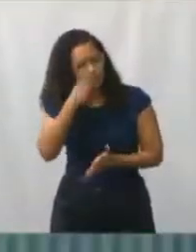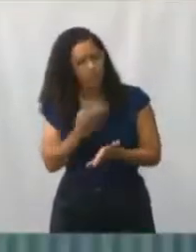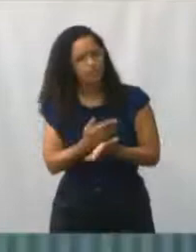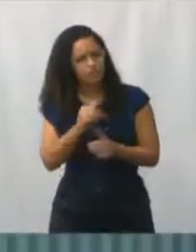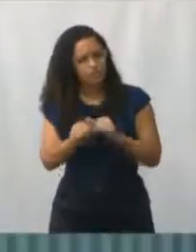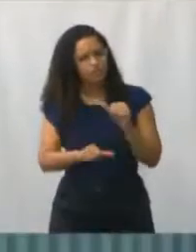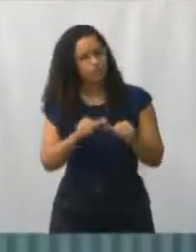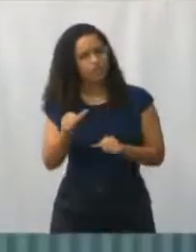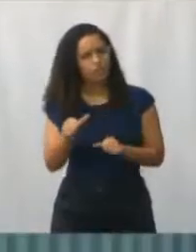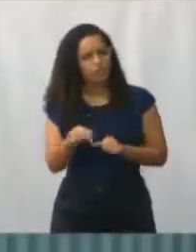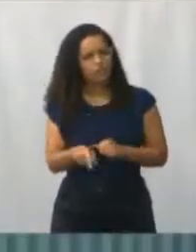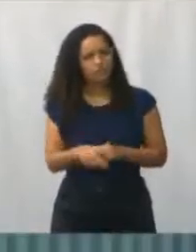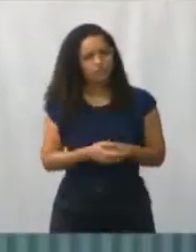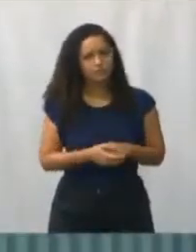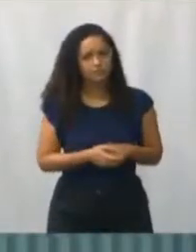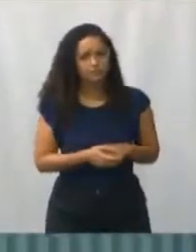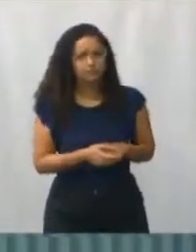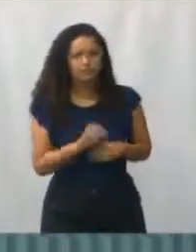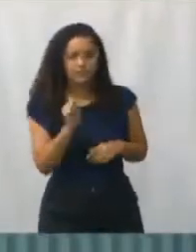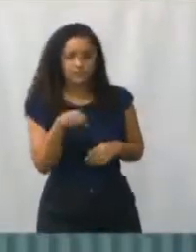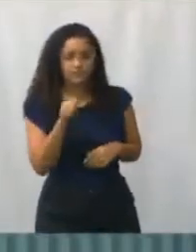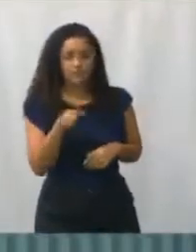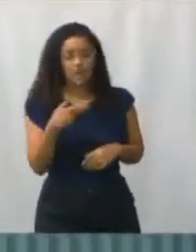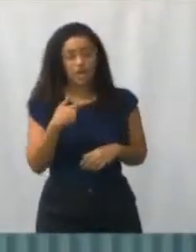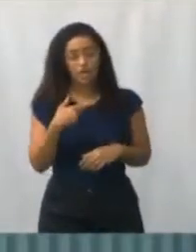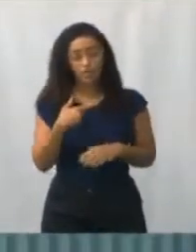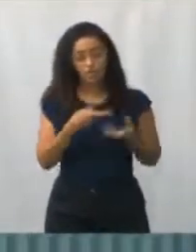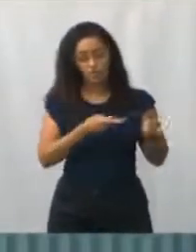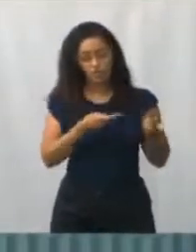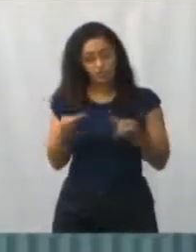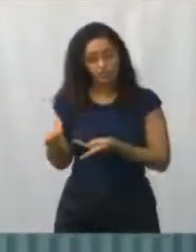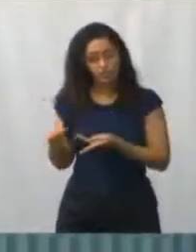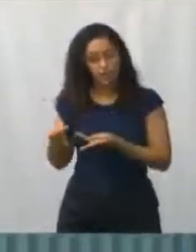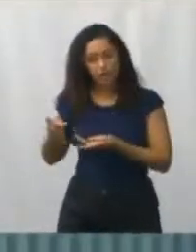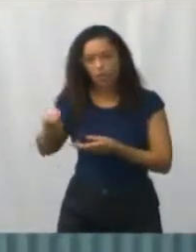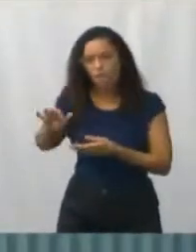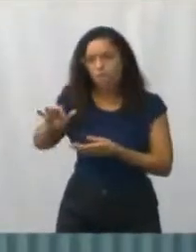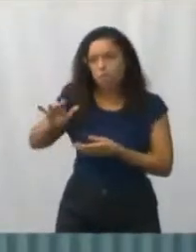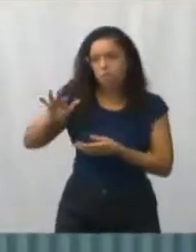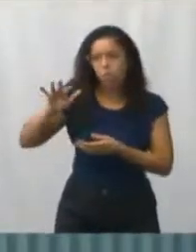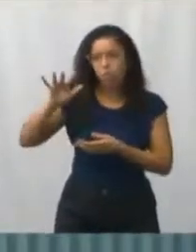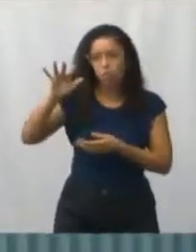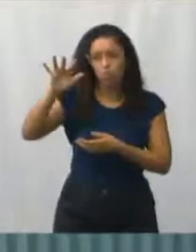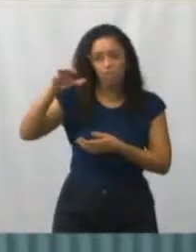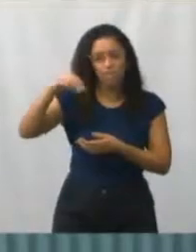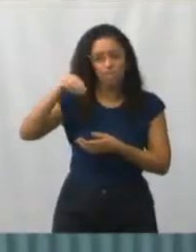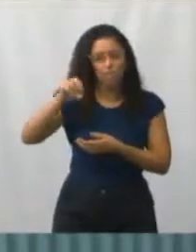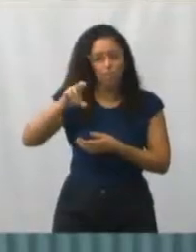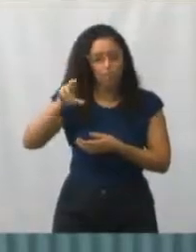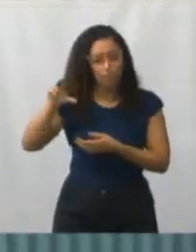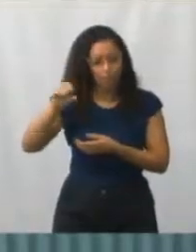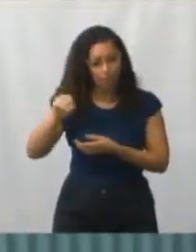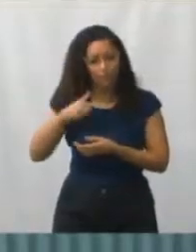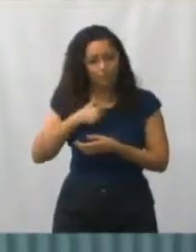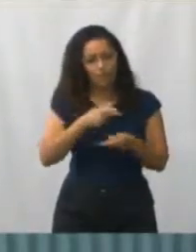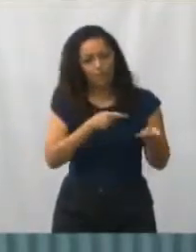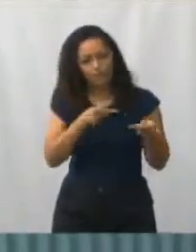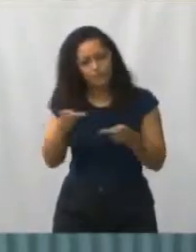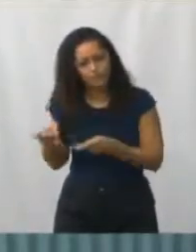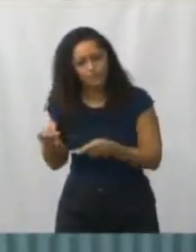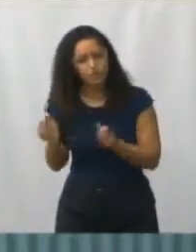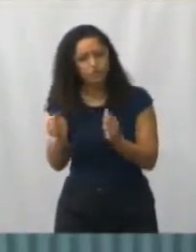andado alguns moos aí com o prefeito. É bom que as pessoas conheçam de perto